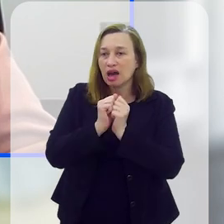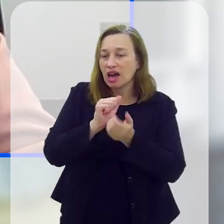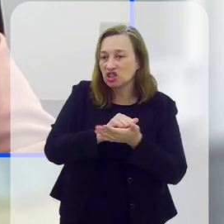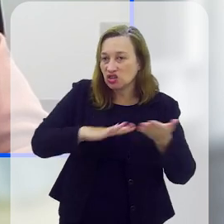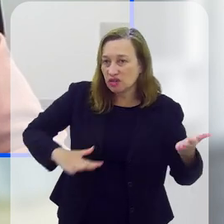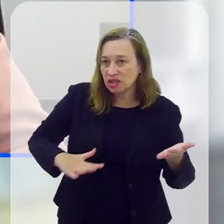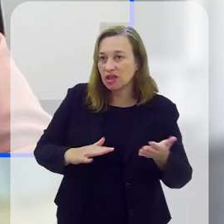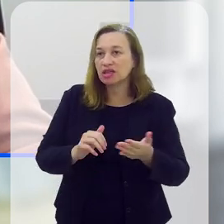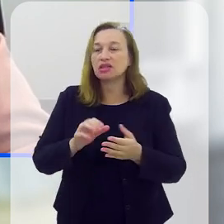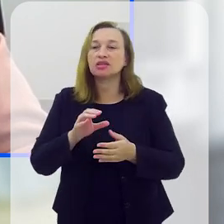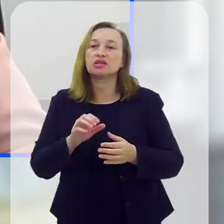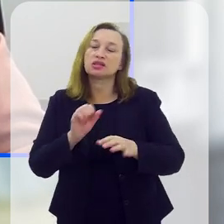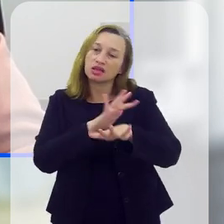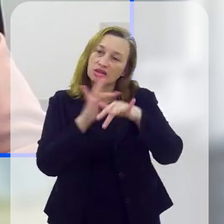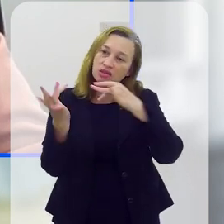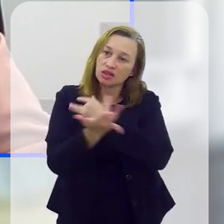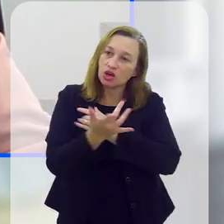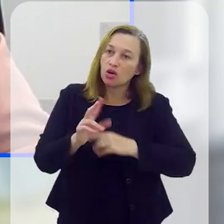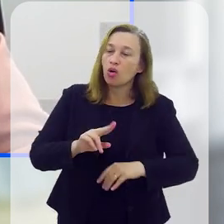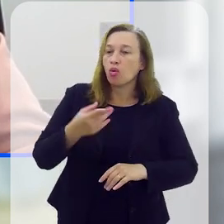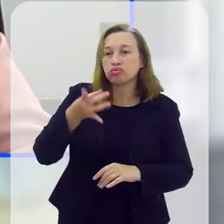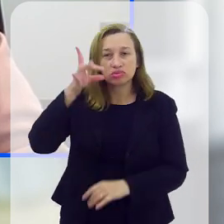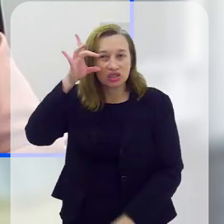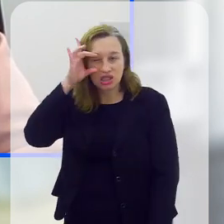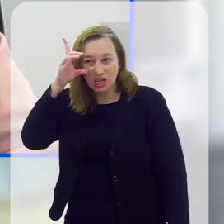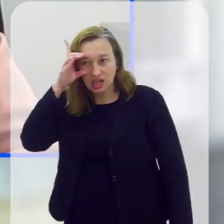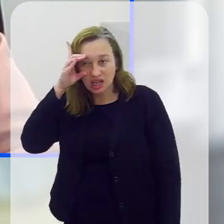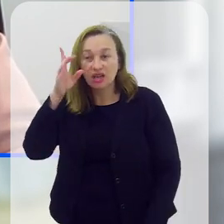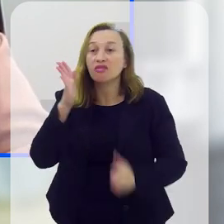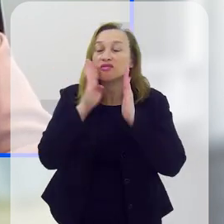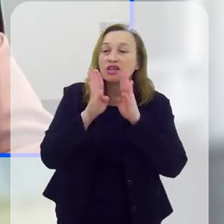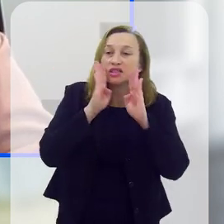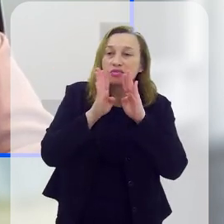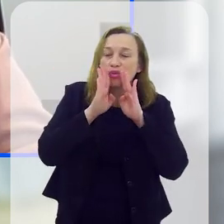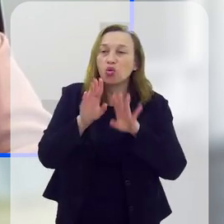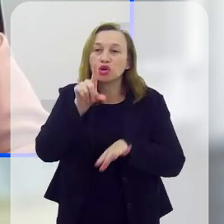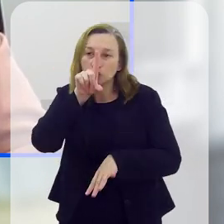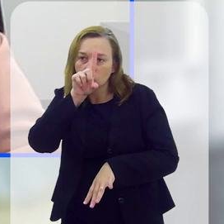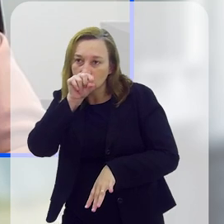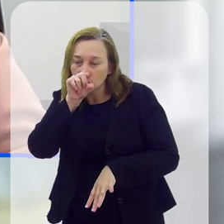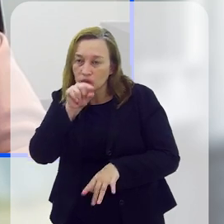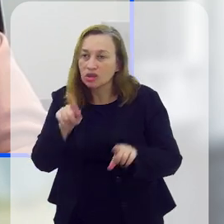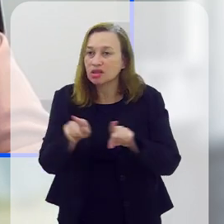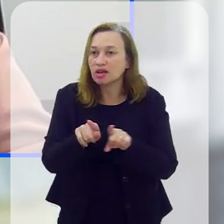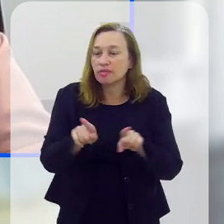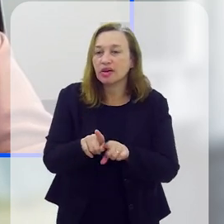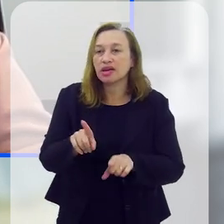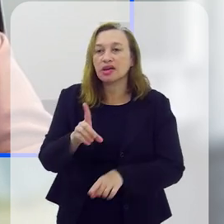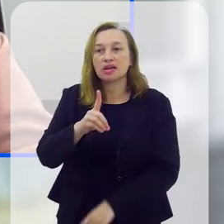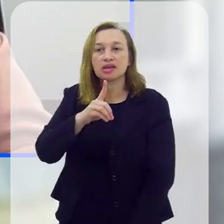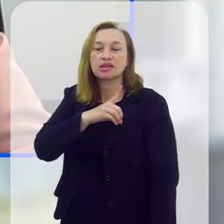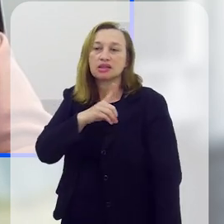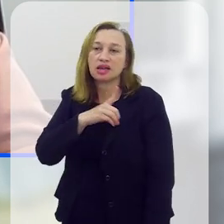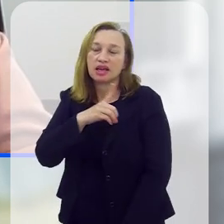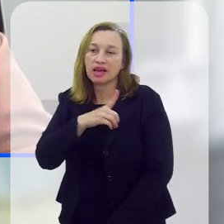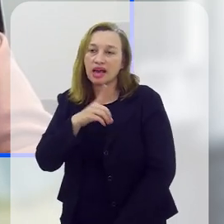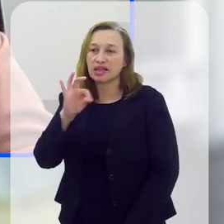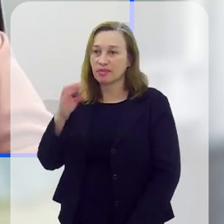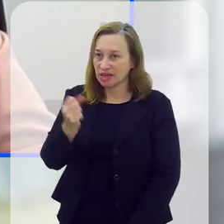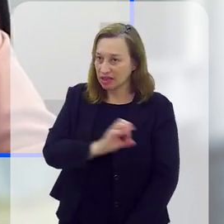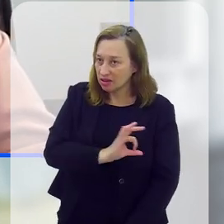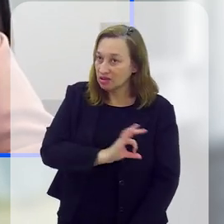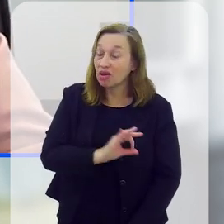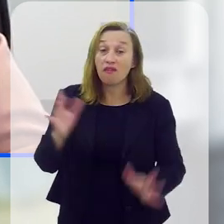puder acompanhar as nossas atividades através das nossas redes, tanto no Instagram, Facebook, Twitter, né, delegada,